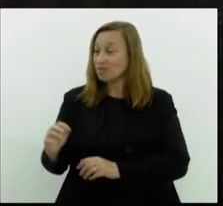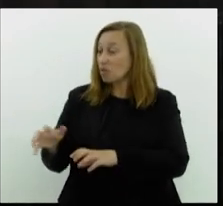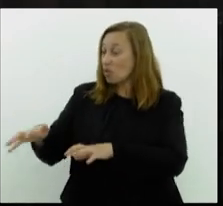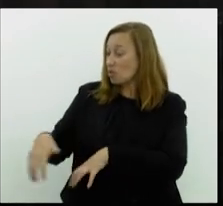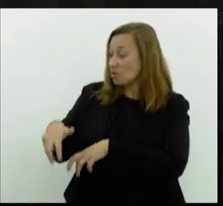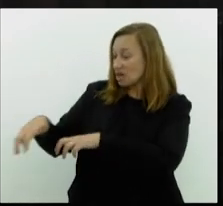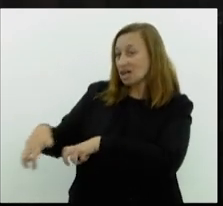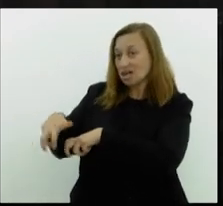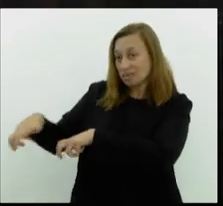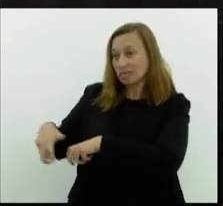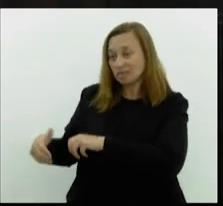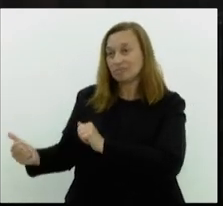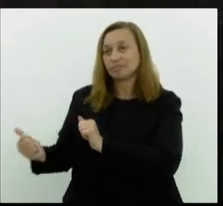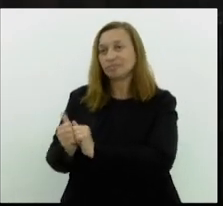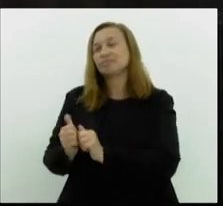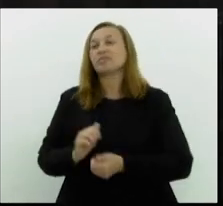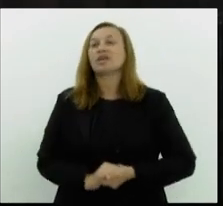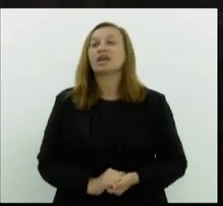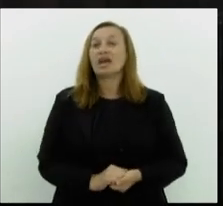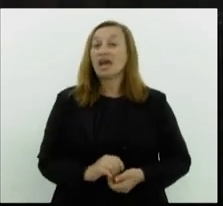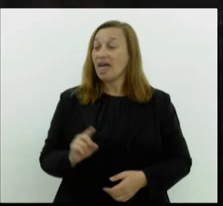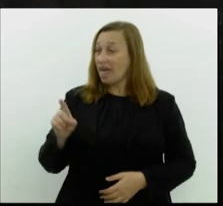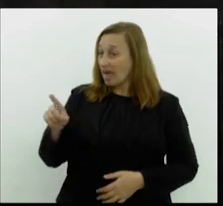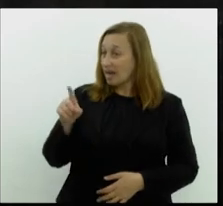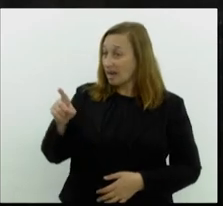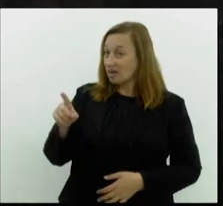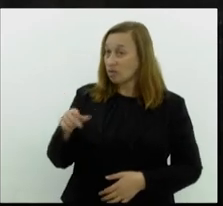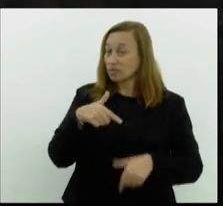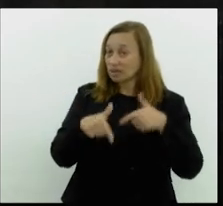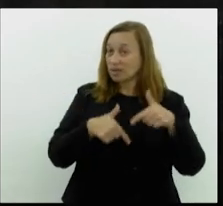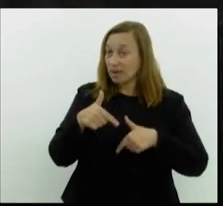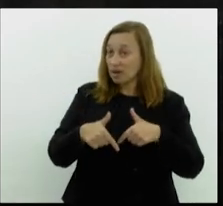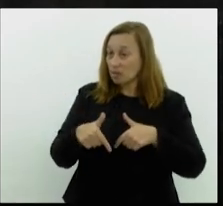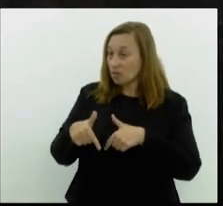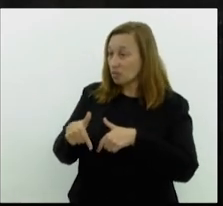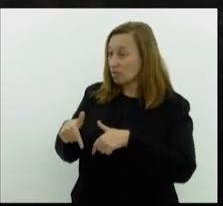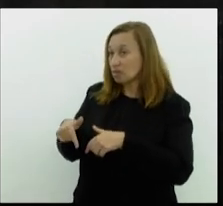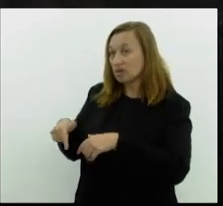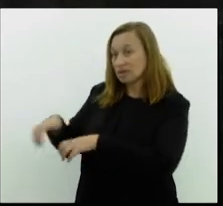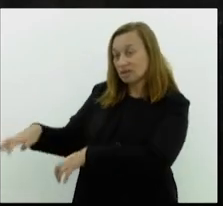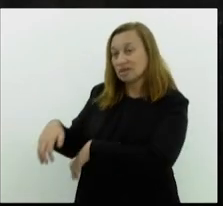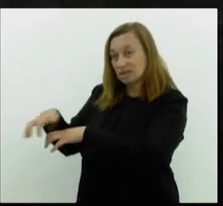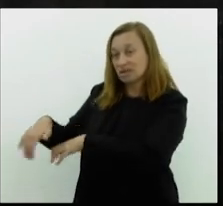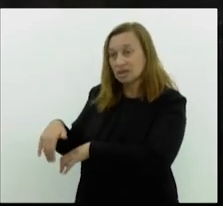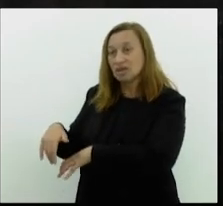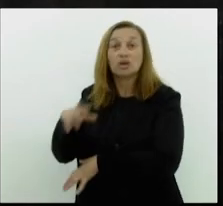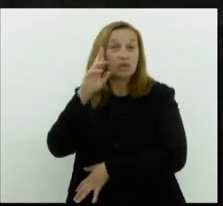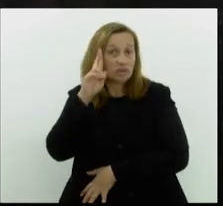Ela, como campesina, e V. Exª como latifundiário.